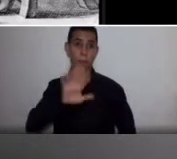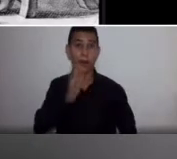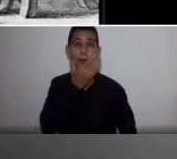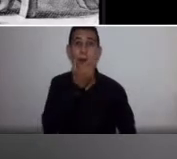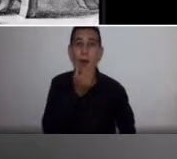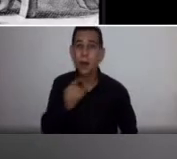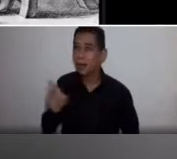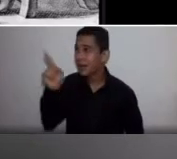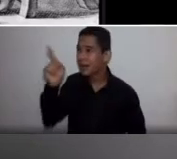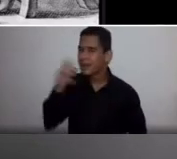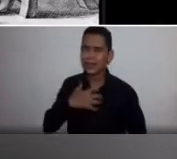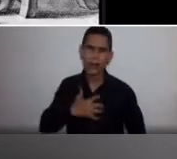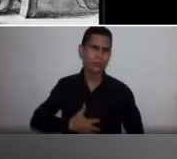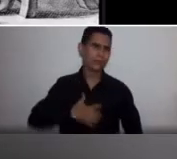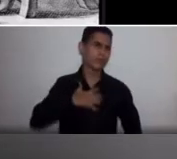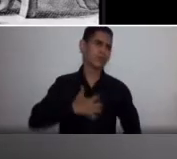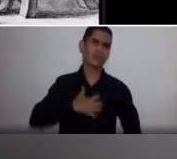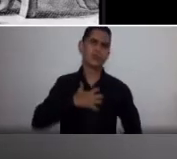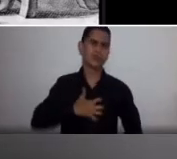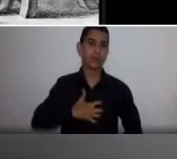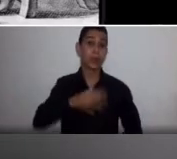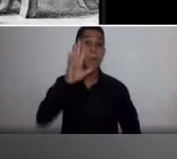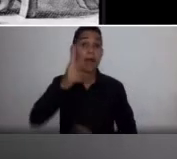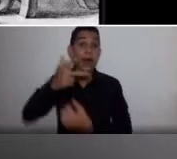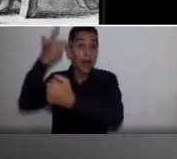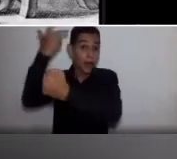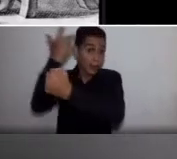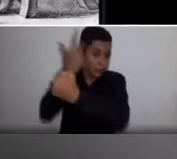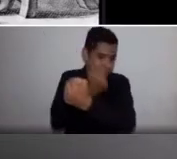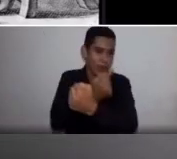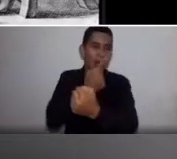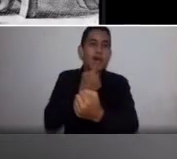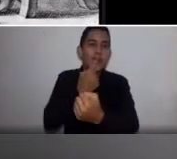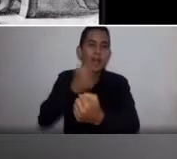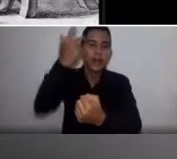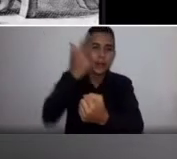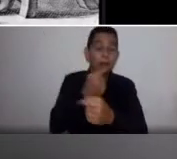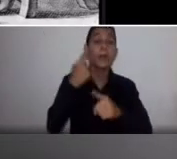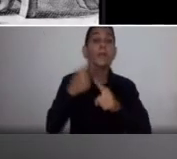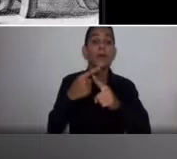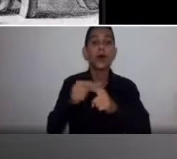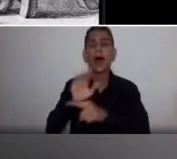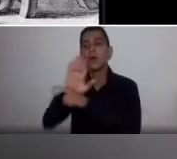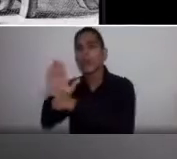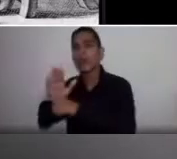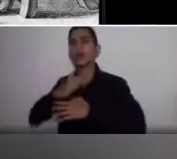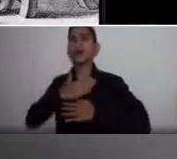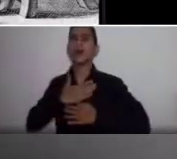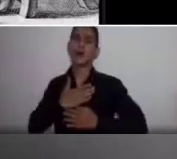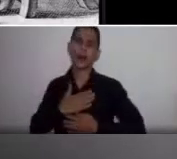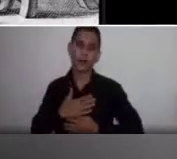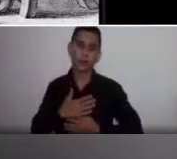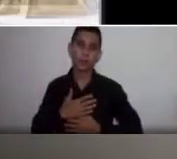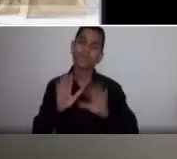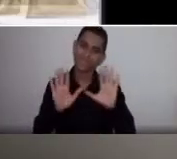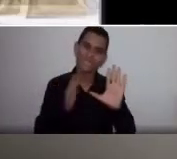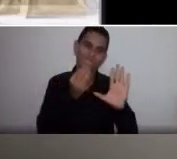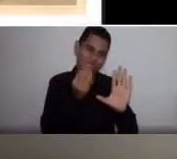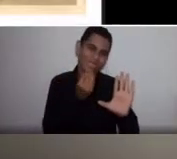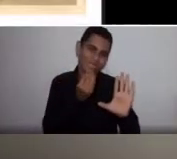recebeu a transfusão simplesmente com o objetivo de ficar mais dócil. Lógico que não deu certo, mas